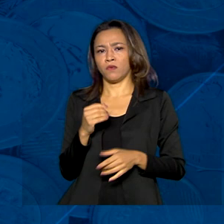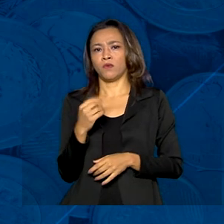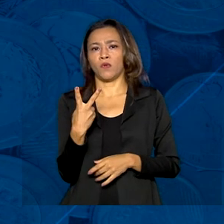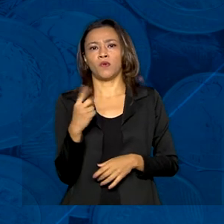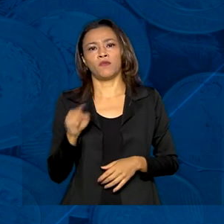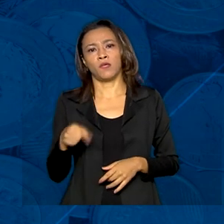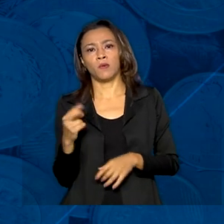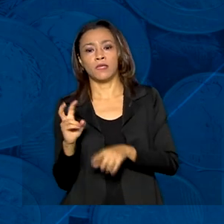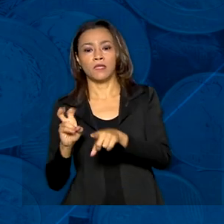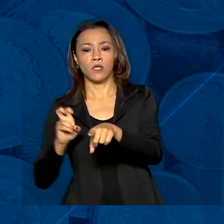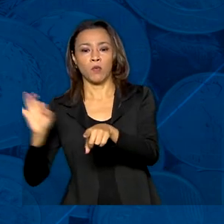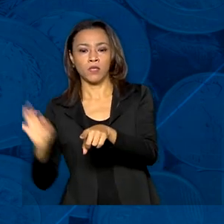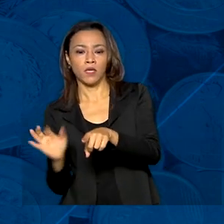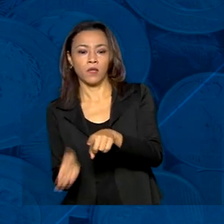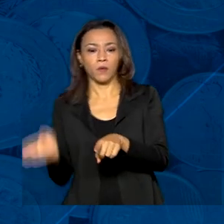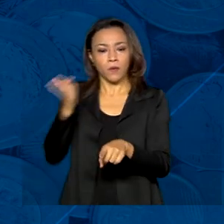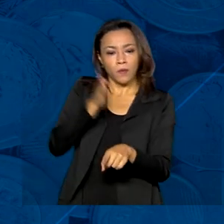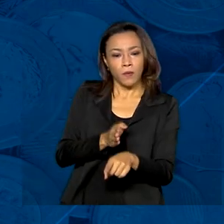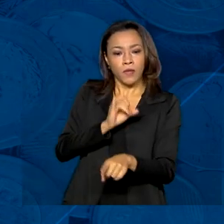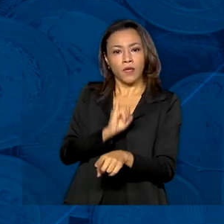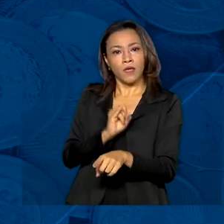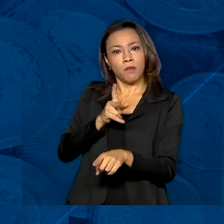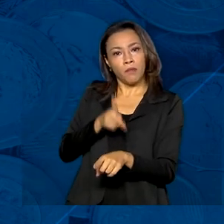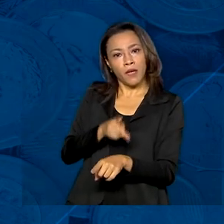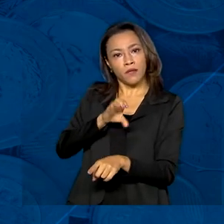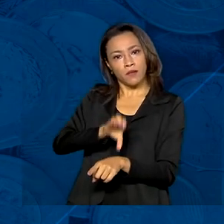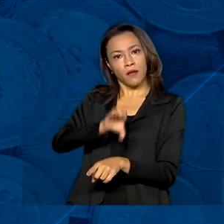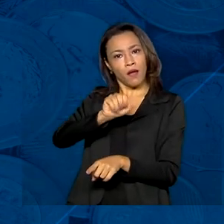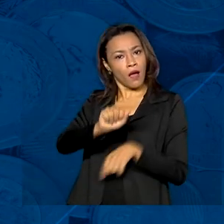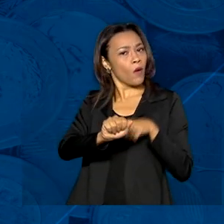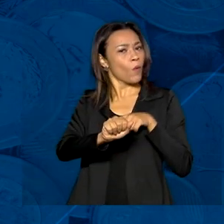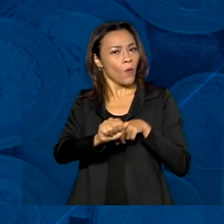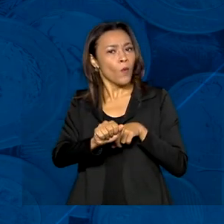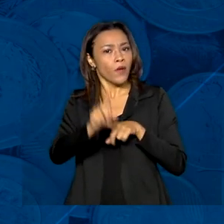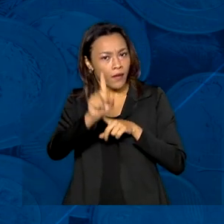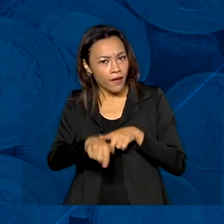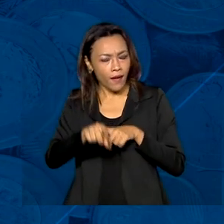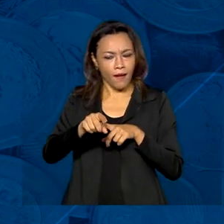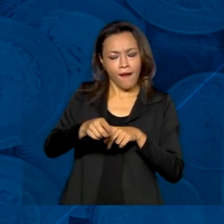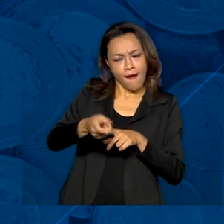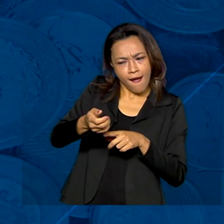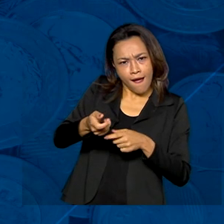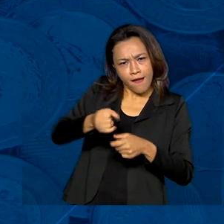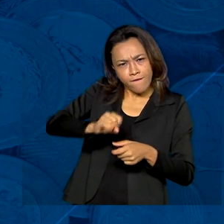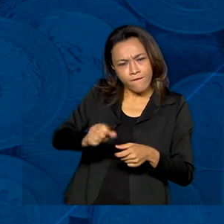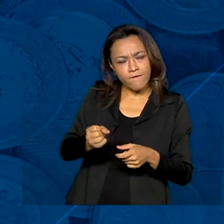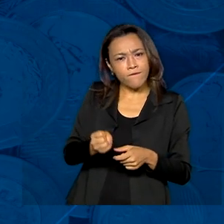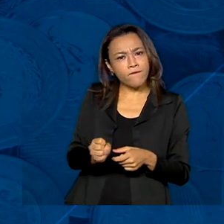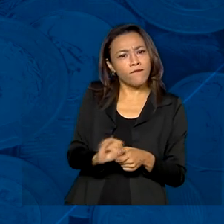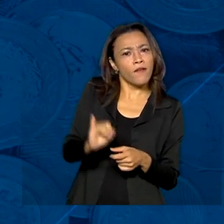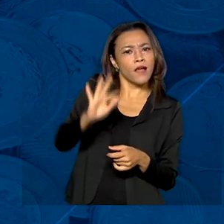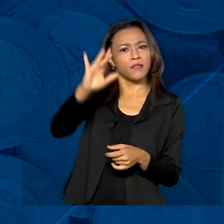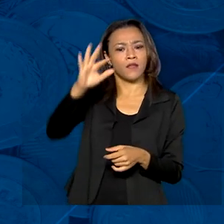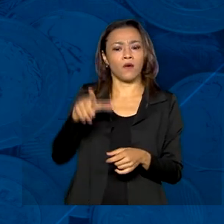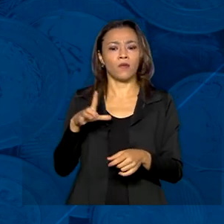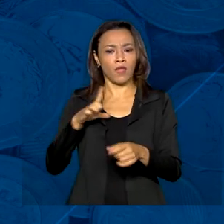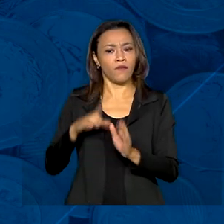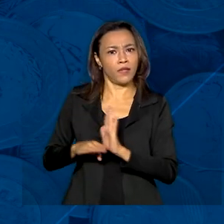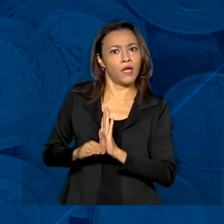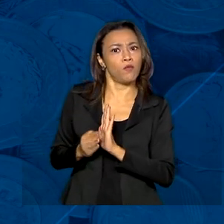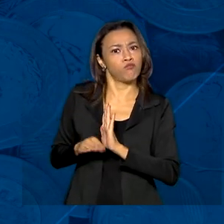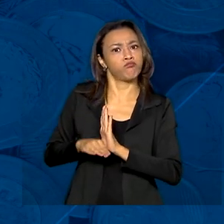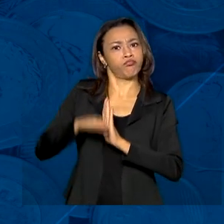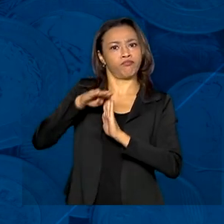,5%. Já o IPCA, indicador oficial da inflação, deve ter alta de 3,5% no